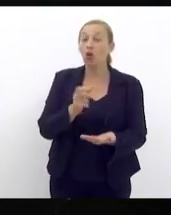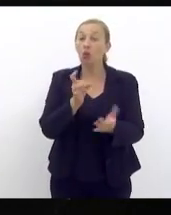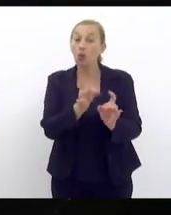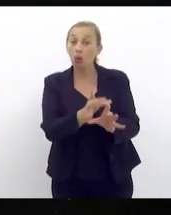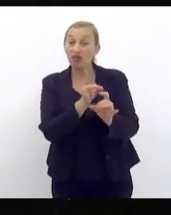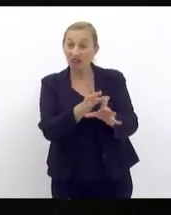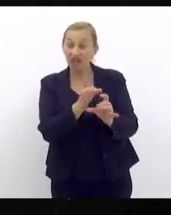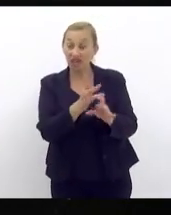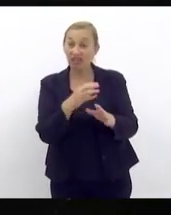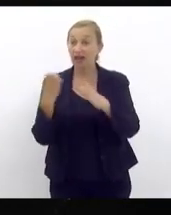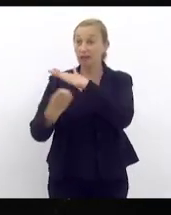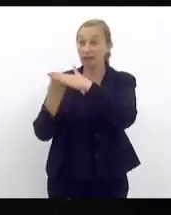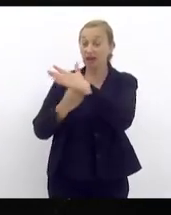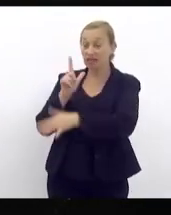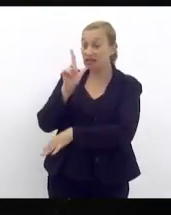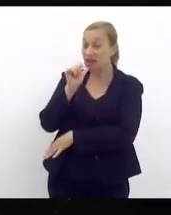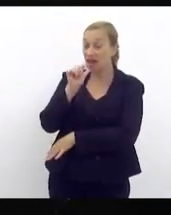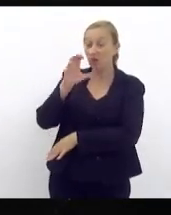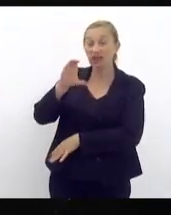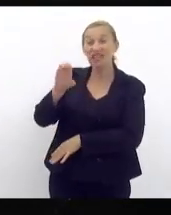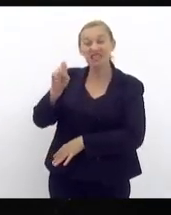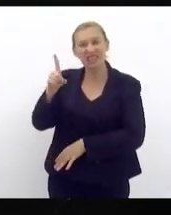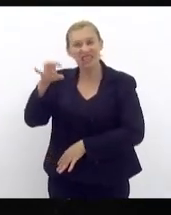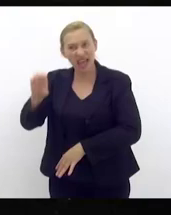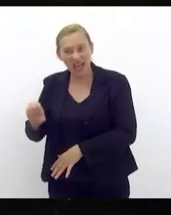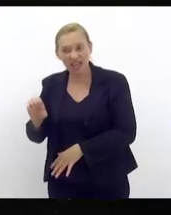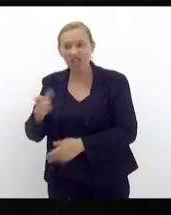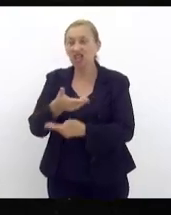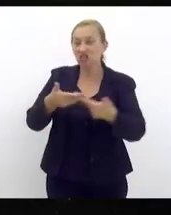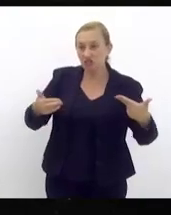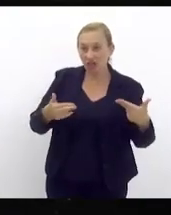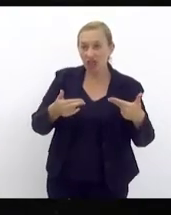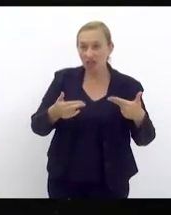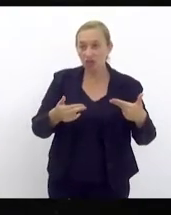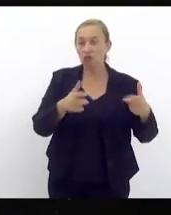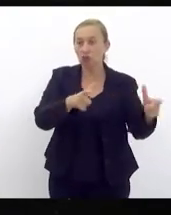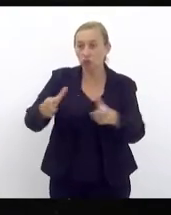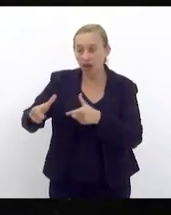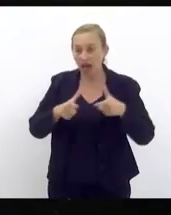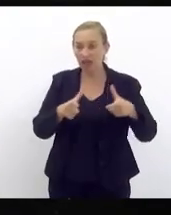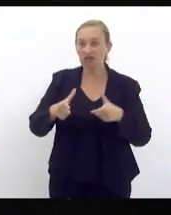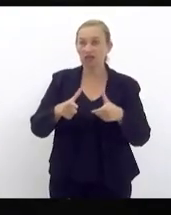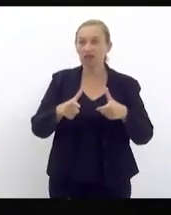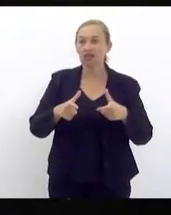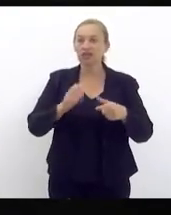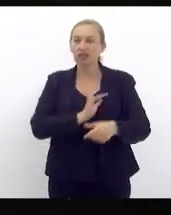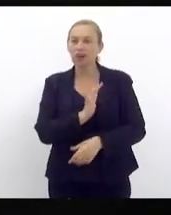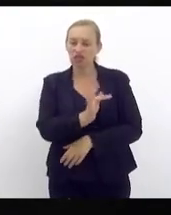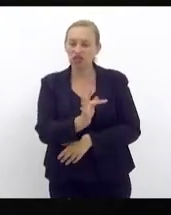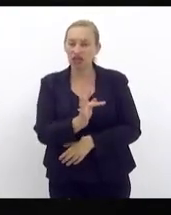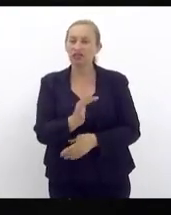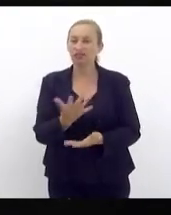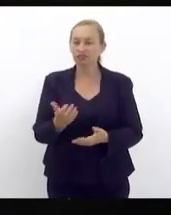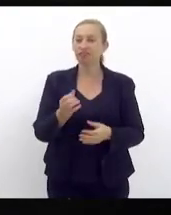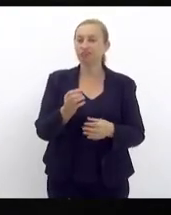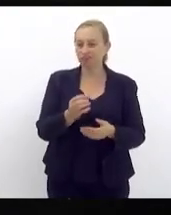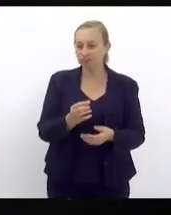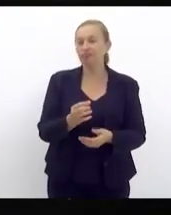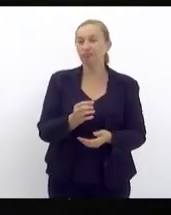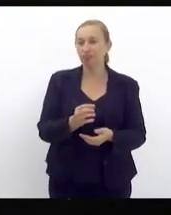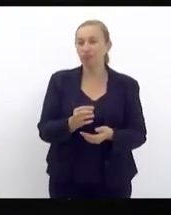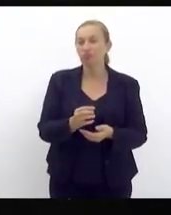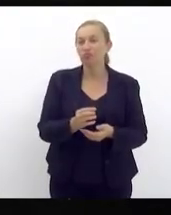a empresa que hoje comanda diversos municípios da Baixada é a Águas do Rio inclusive o município de Nova Iguaçu